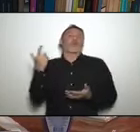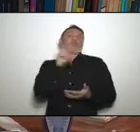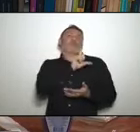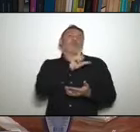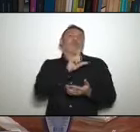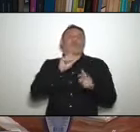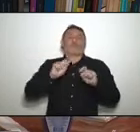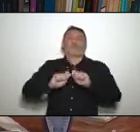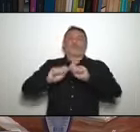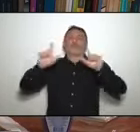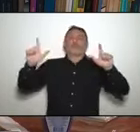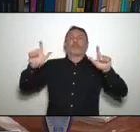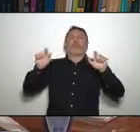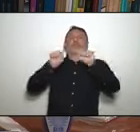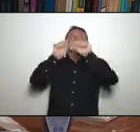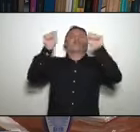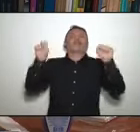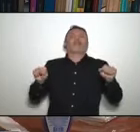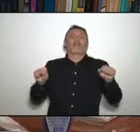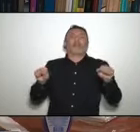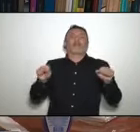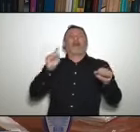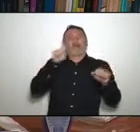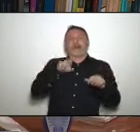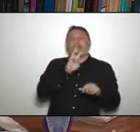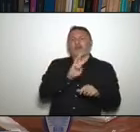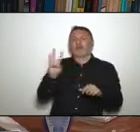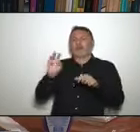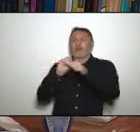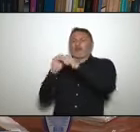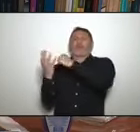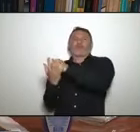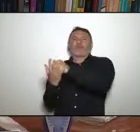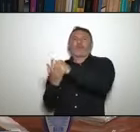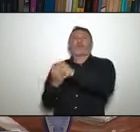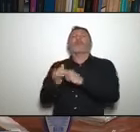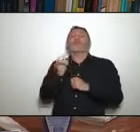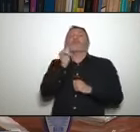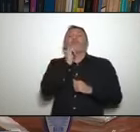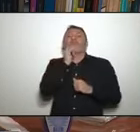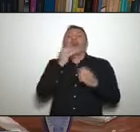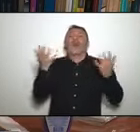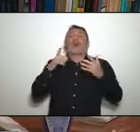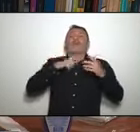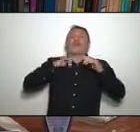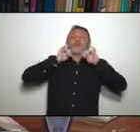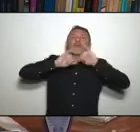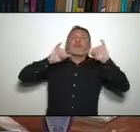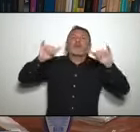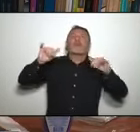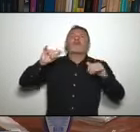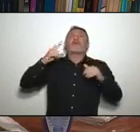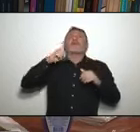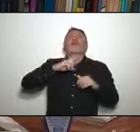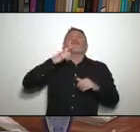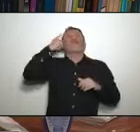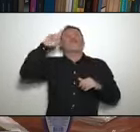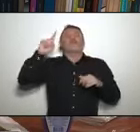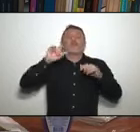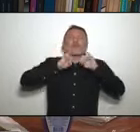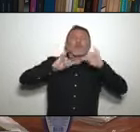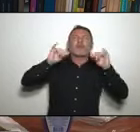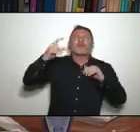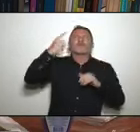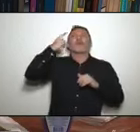ar. Então, a partir de agora, não teremos mais boletins. A partir de agora, nós teremos o painel Covid, que